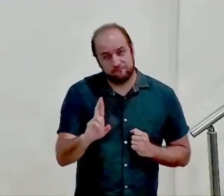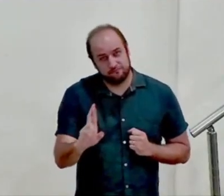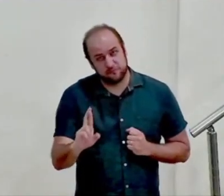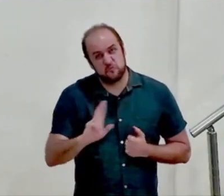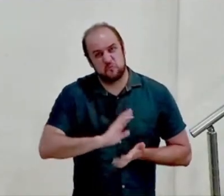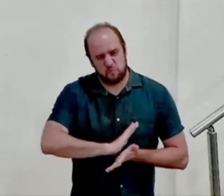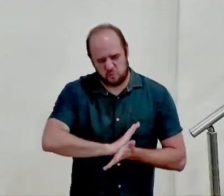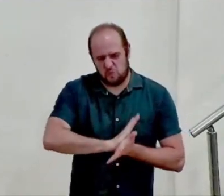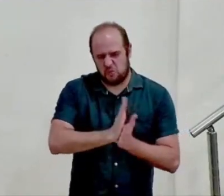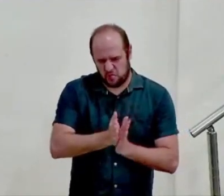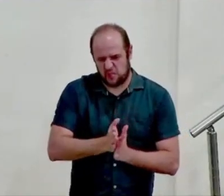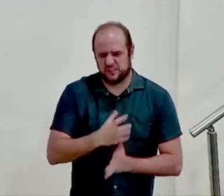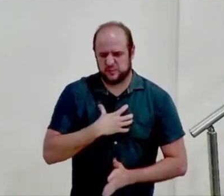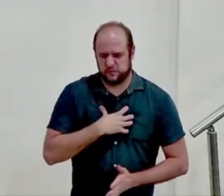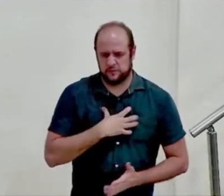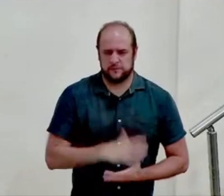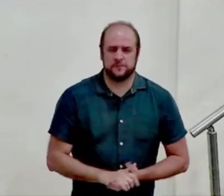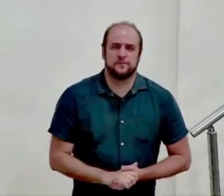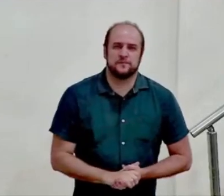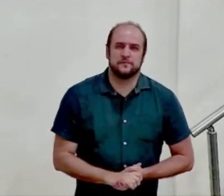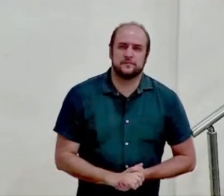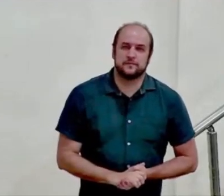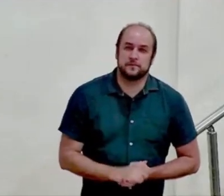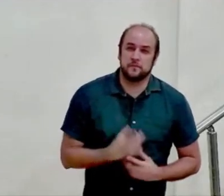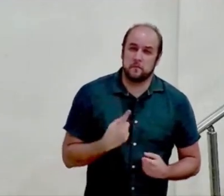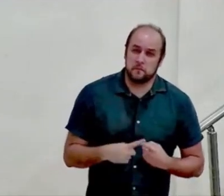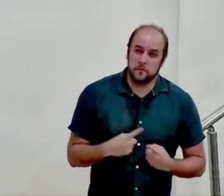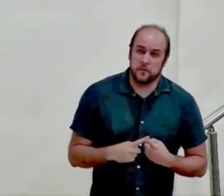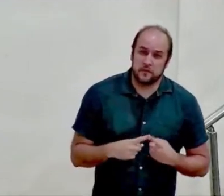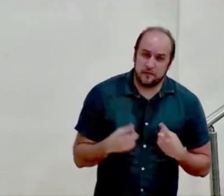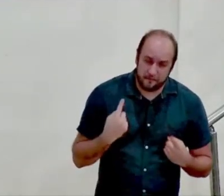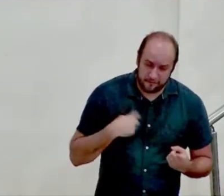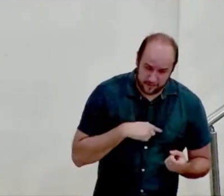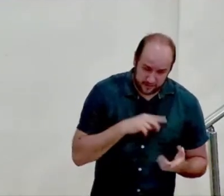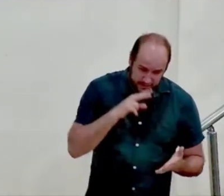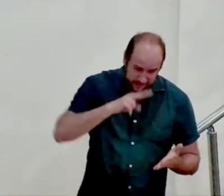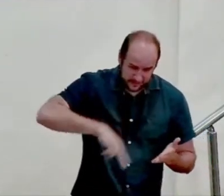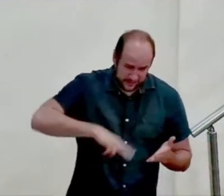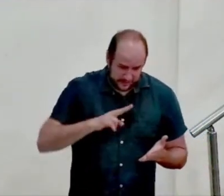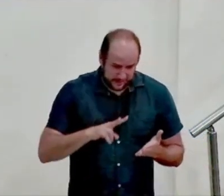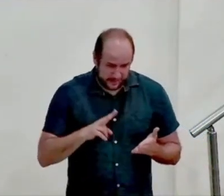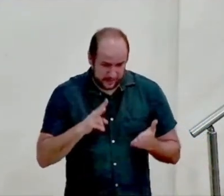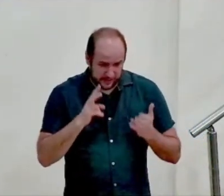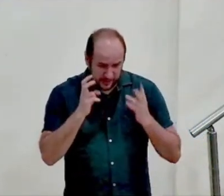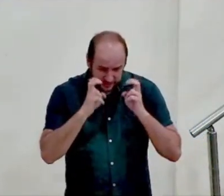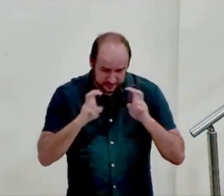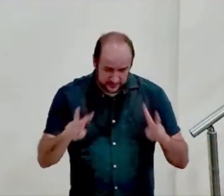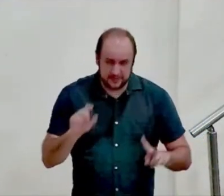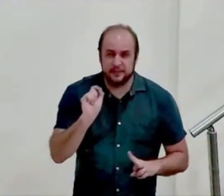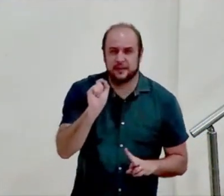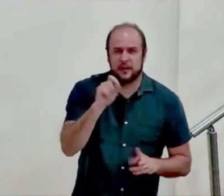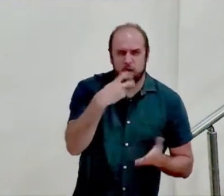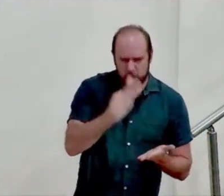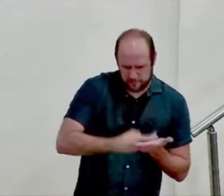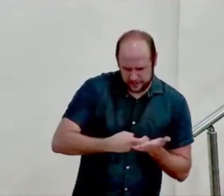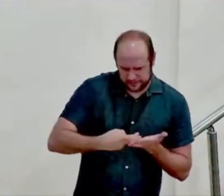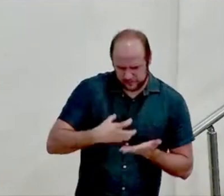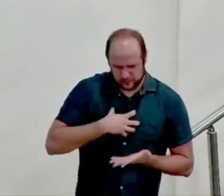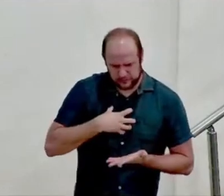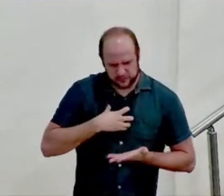esmagadora. Por isso eu quero olhar para este salmo sob a ótica do seguinte tema, a humilhação que nos conforta.